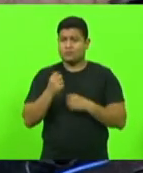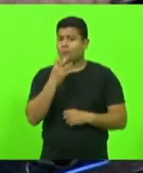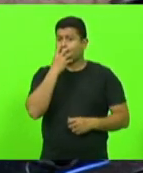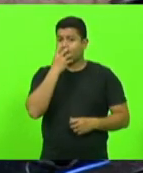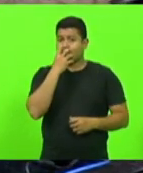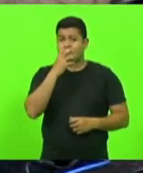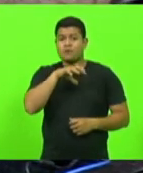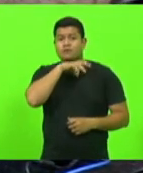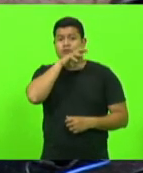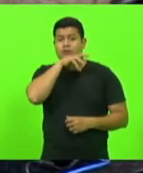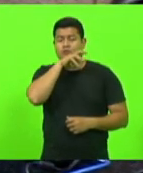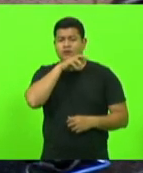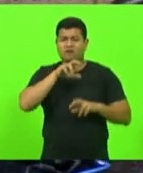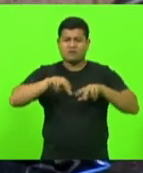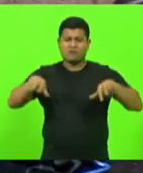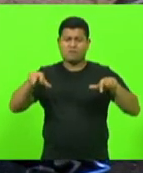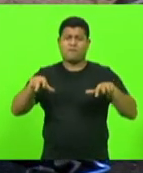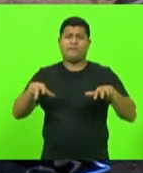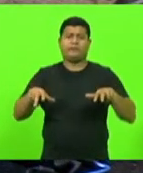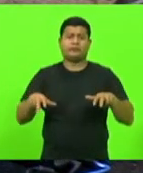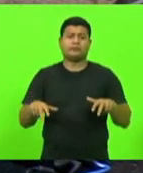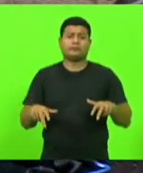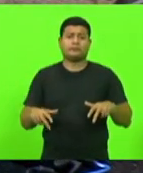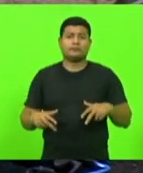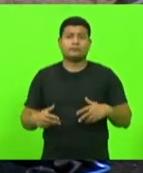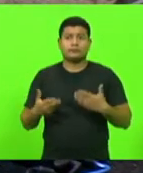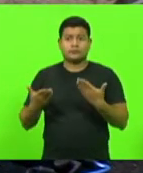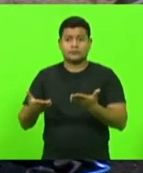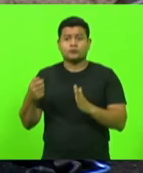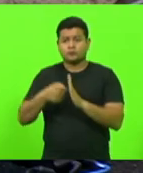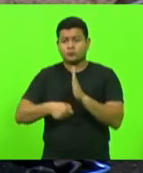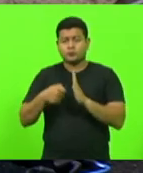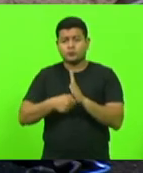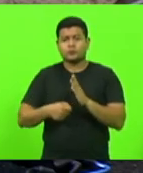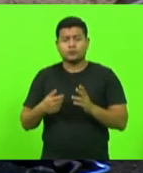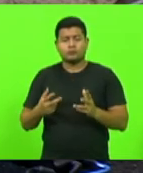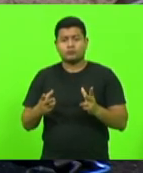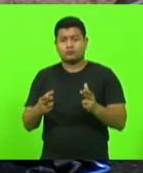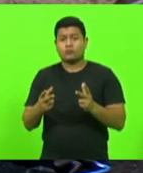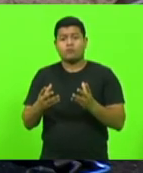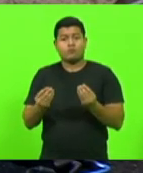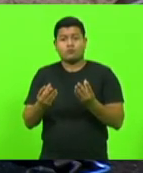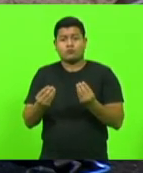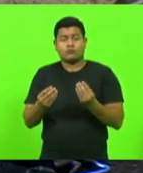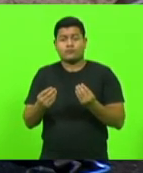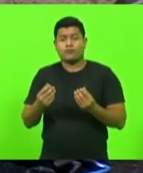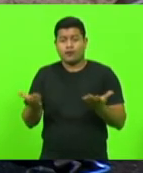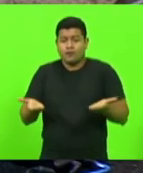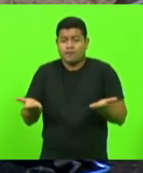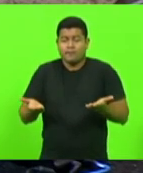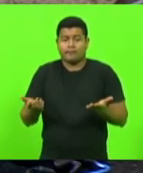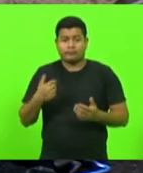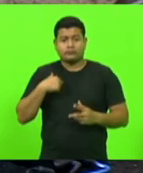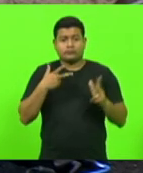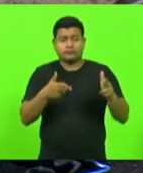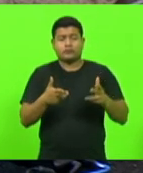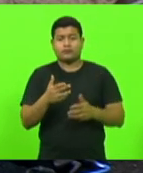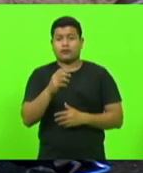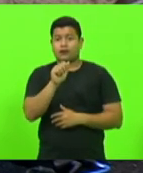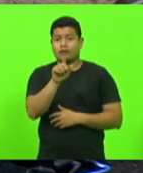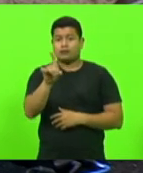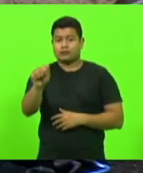um guerreiro nessa nessa causa então presta minha solidariedade a vossa excelência tô junto contigo tá